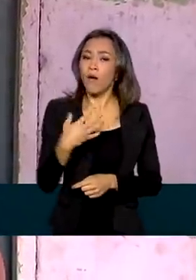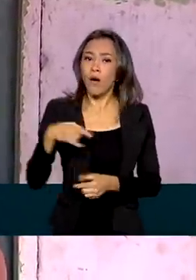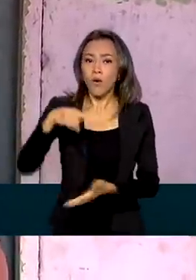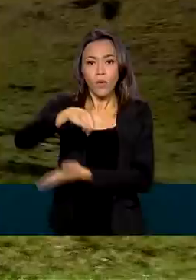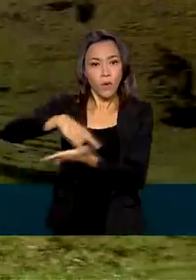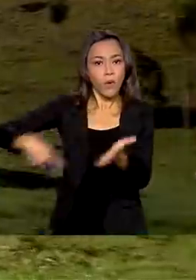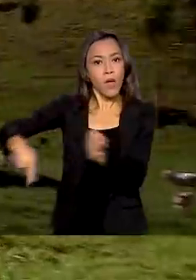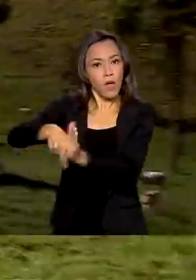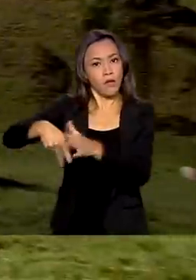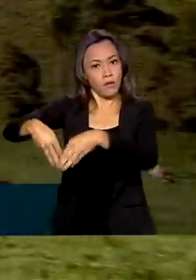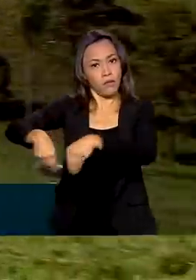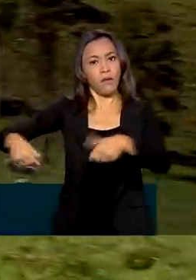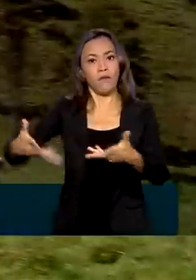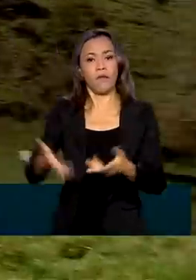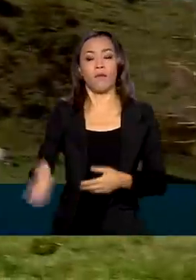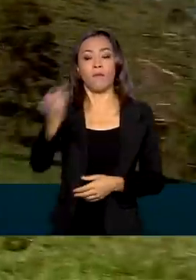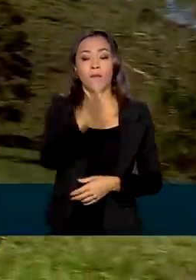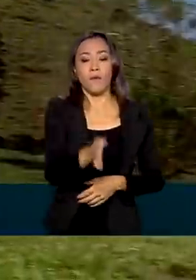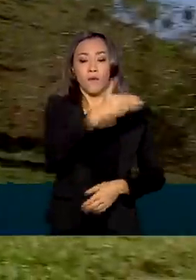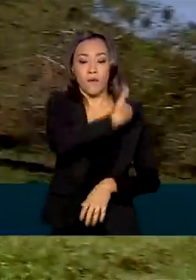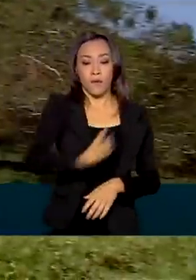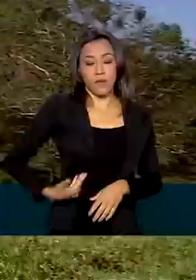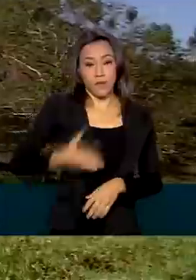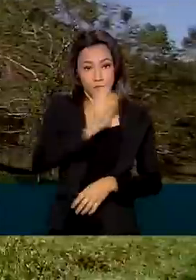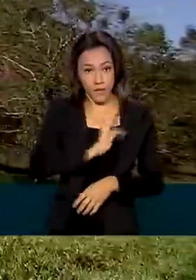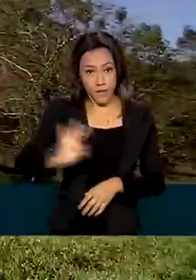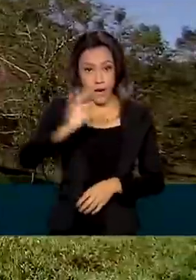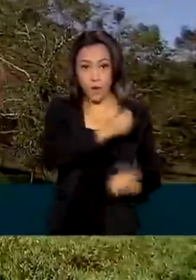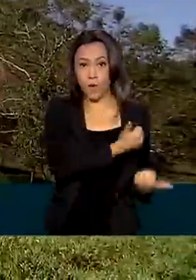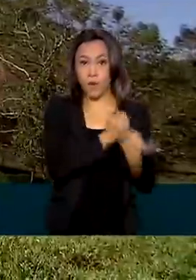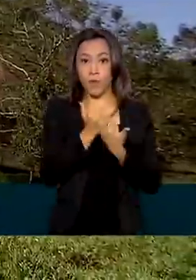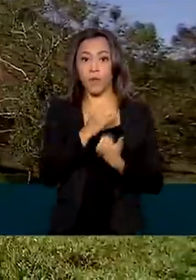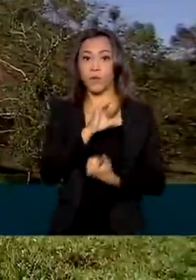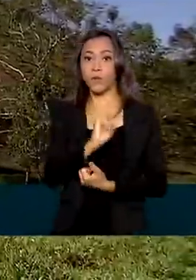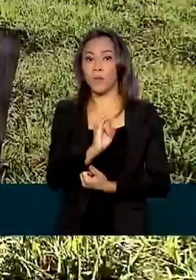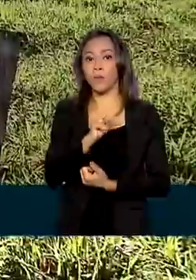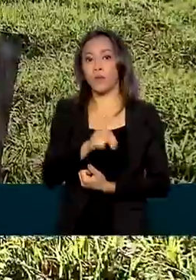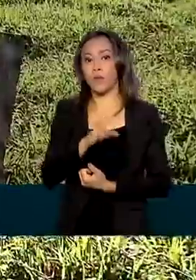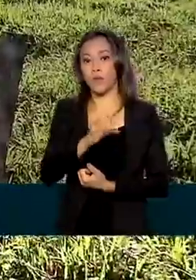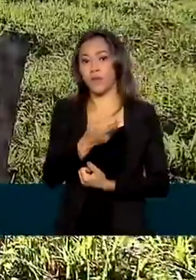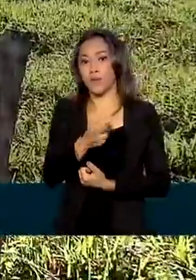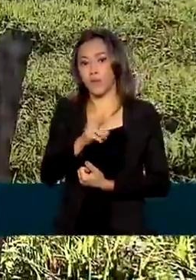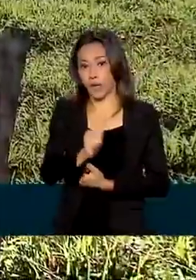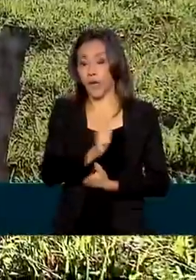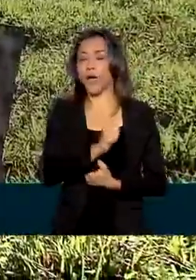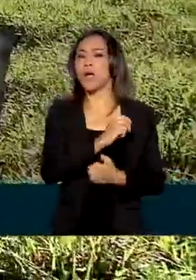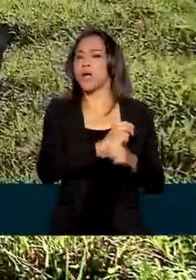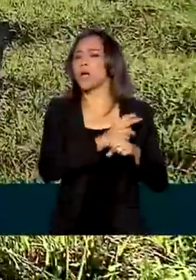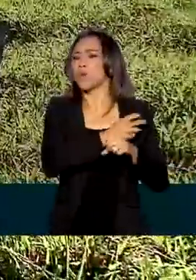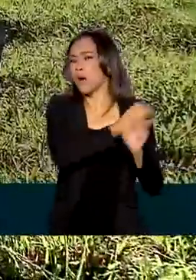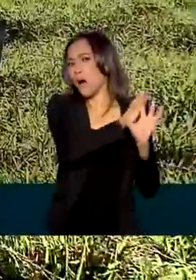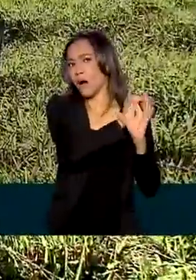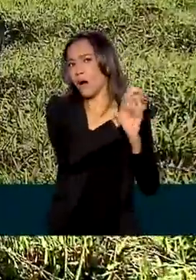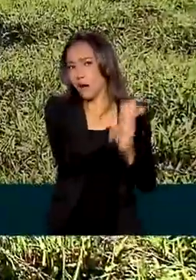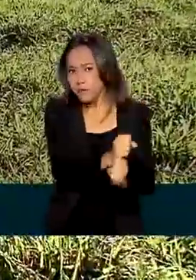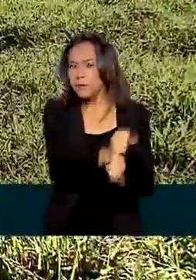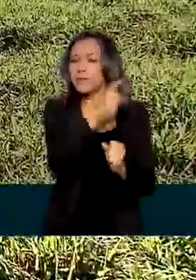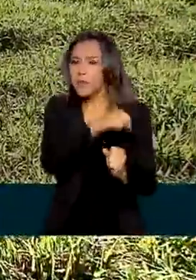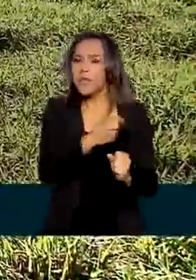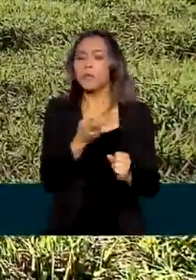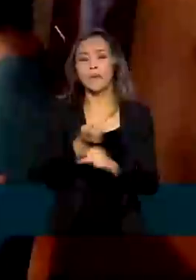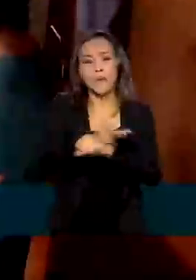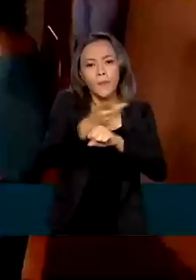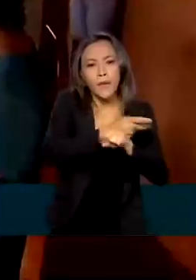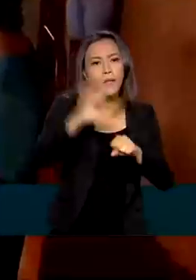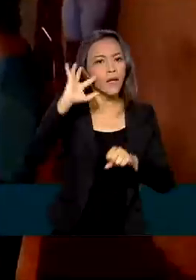no banco, nós faz. O governo federal, por meio do INCRA, tem buscado nos últimos anos regularizar a situação da propriedade